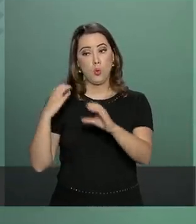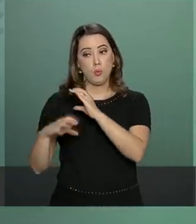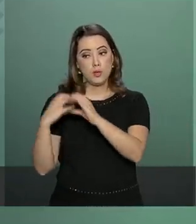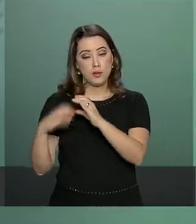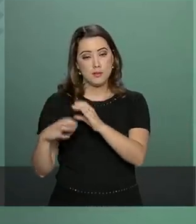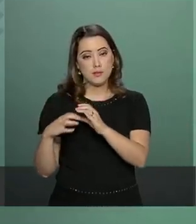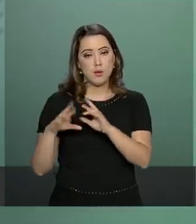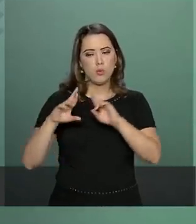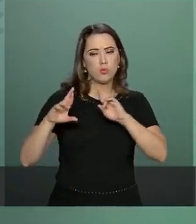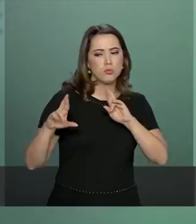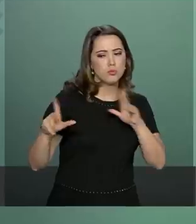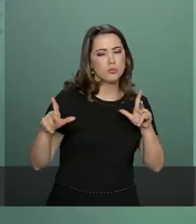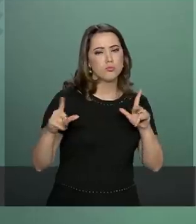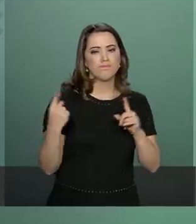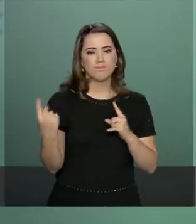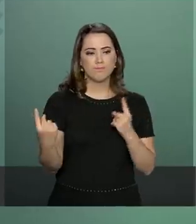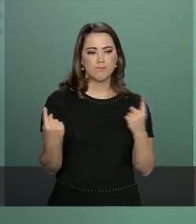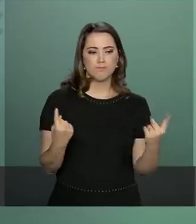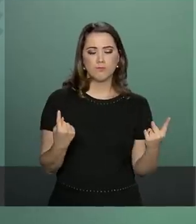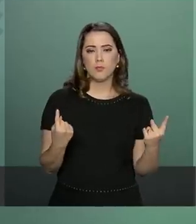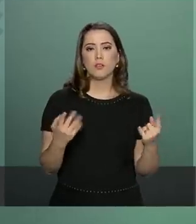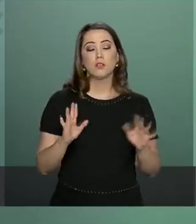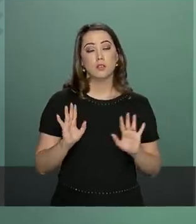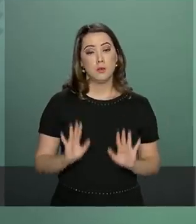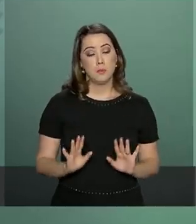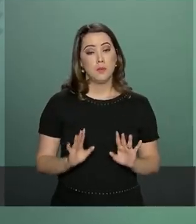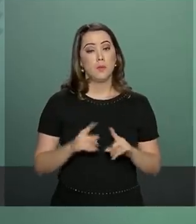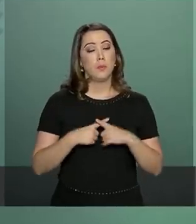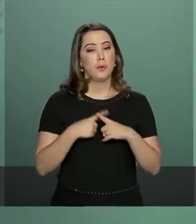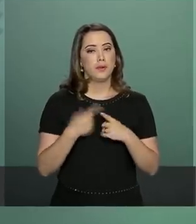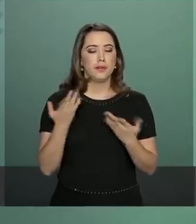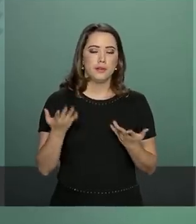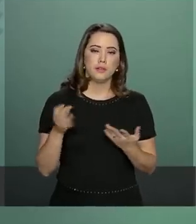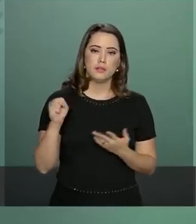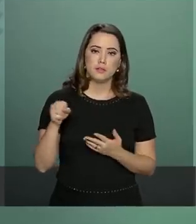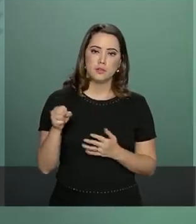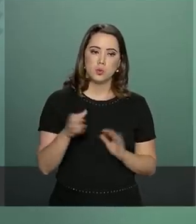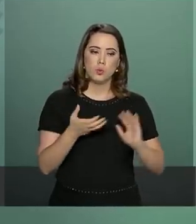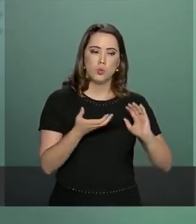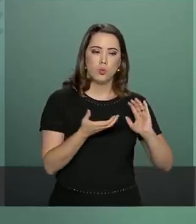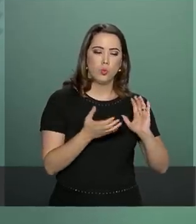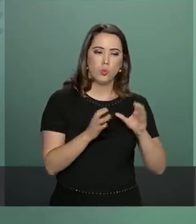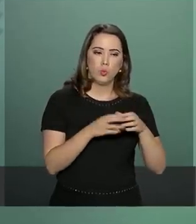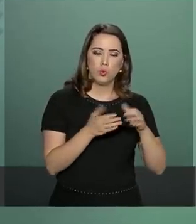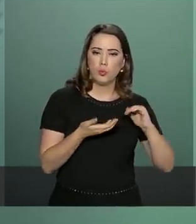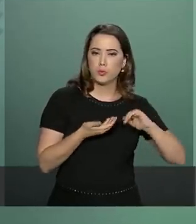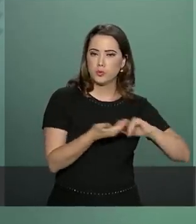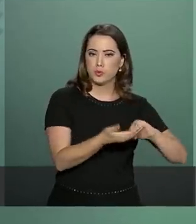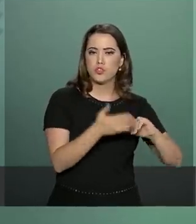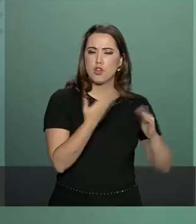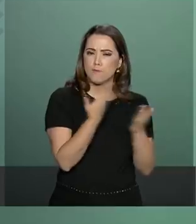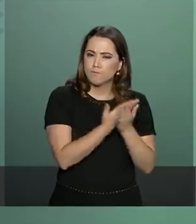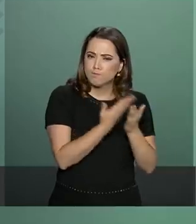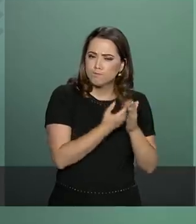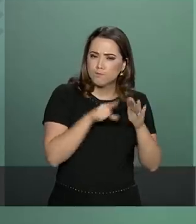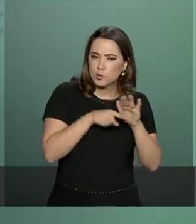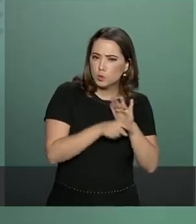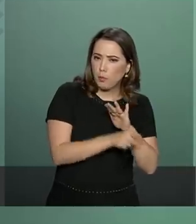será diferente para cada um desses públicos, porque, obviamente, os congressistas já estão se aprofundando